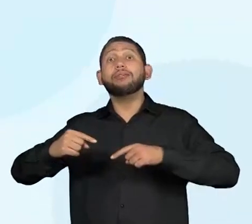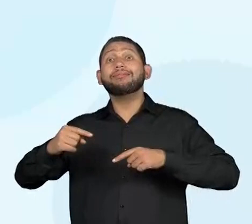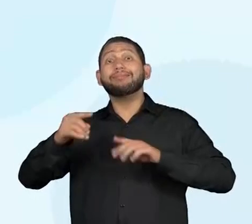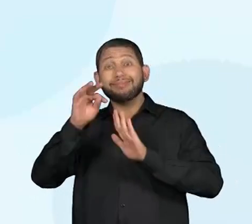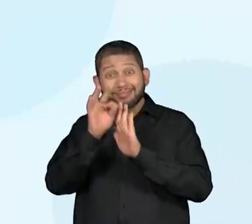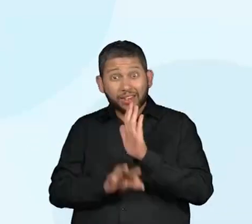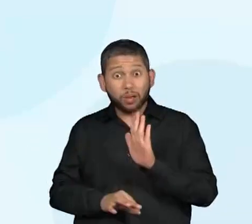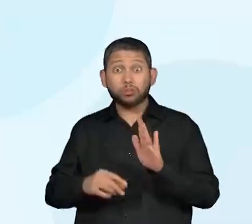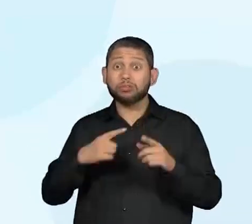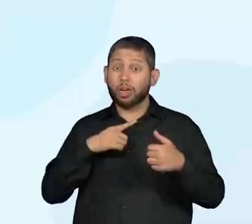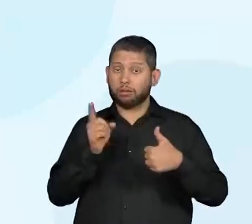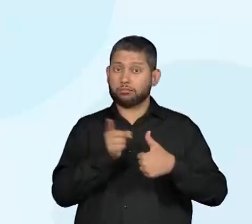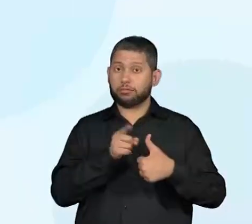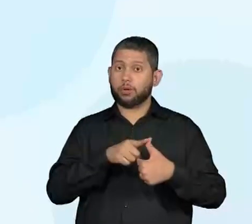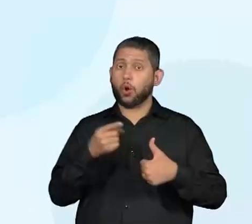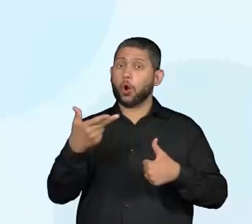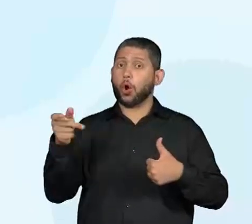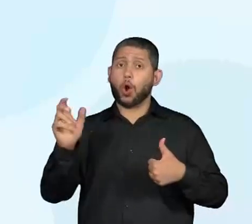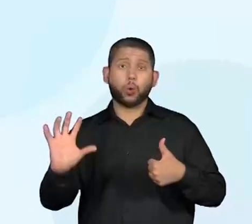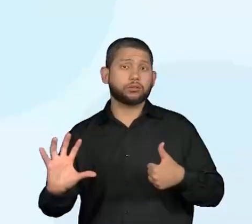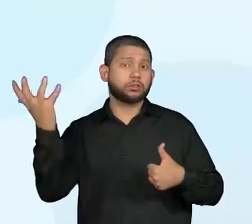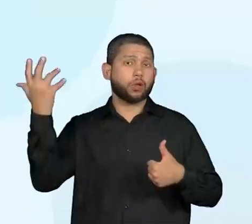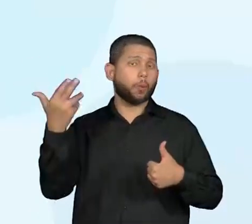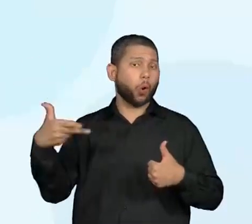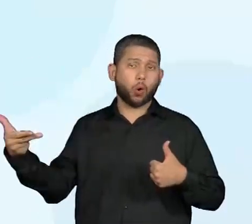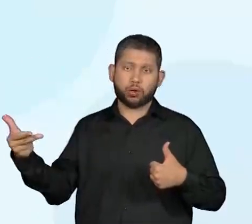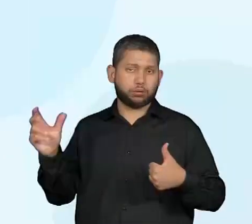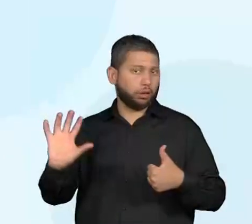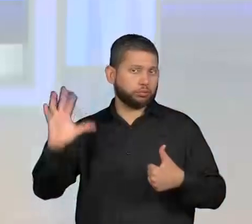por fatos, algo acontece.